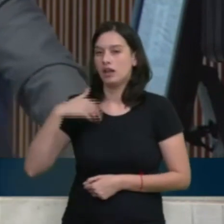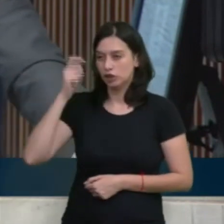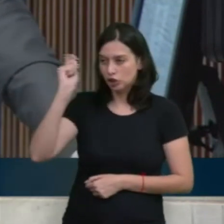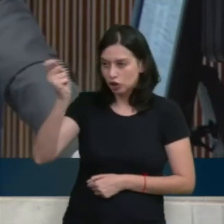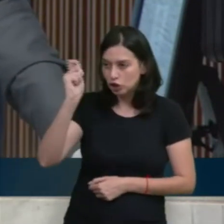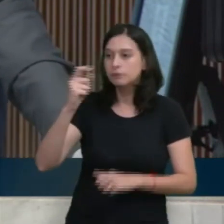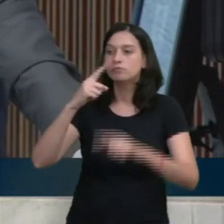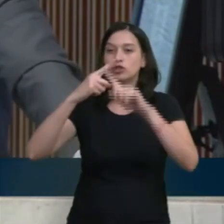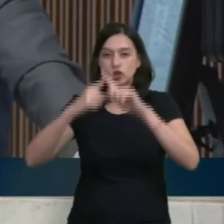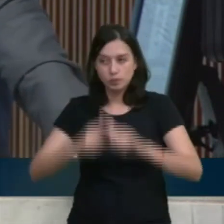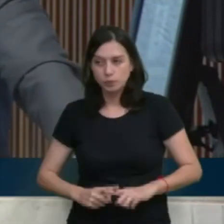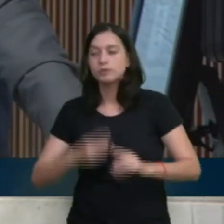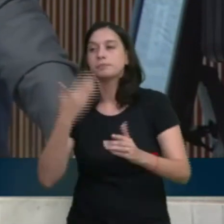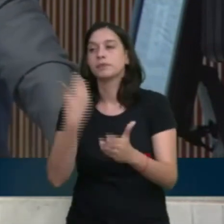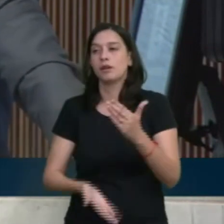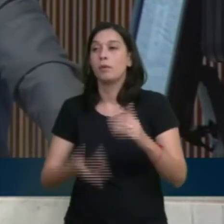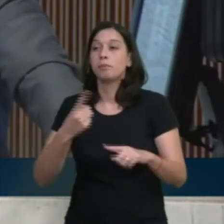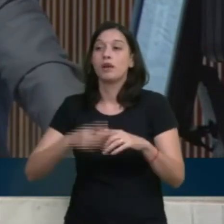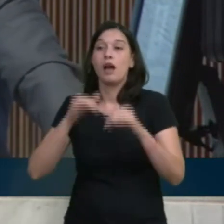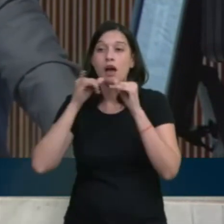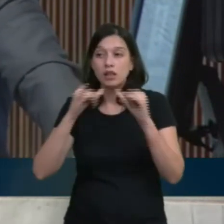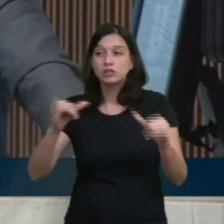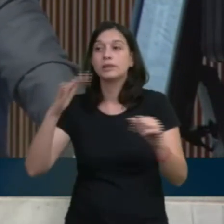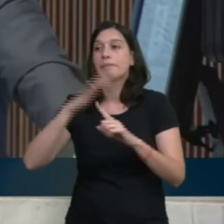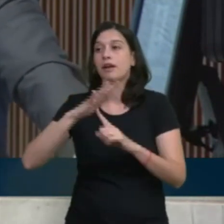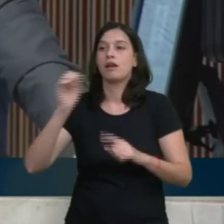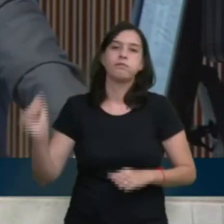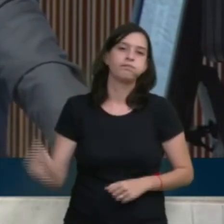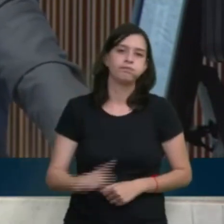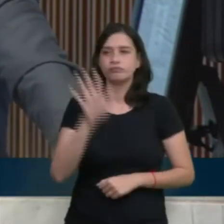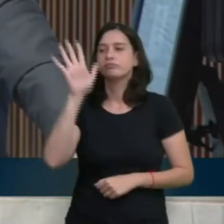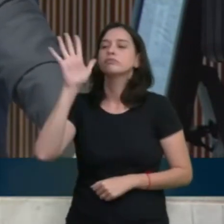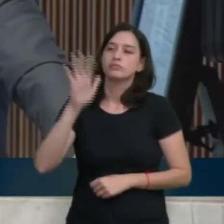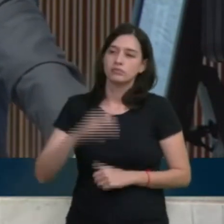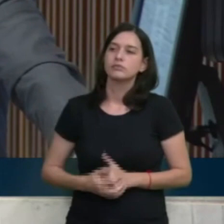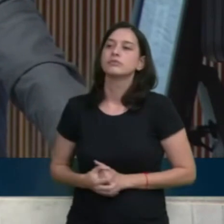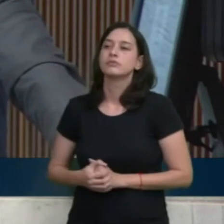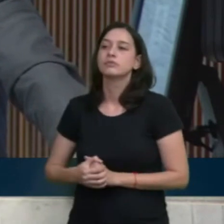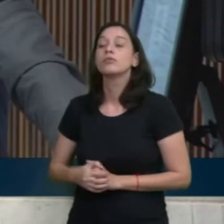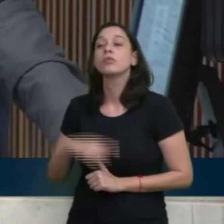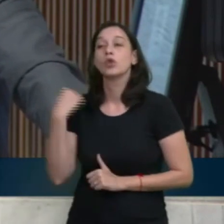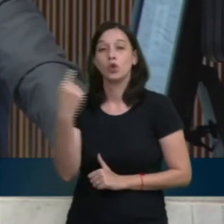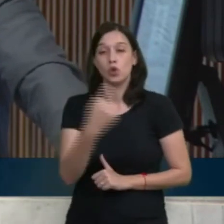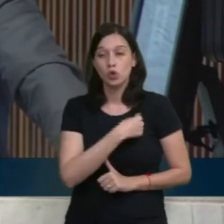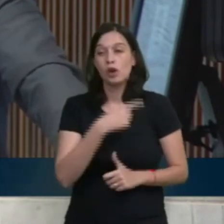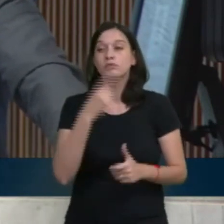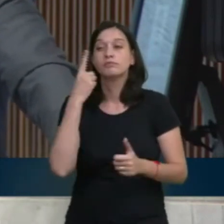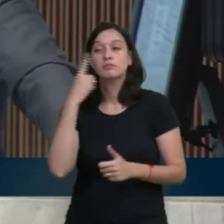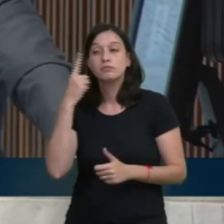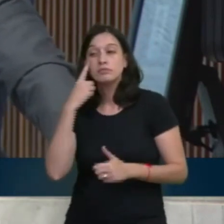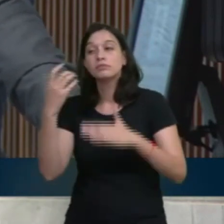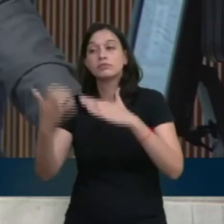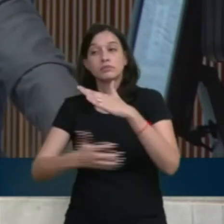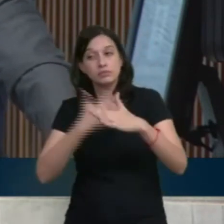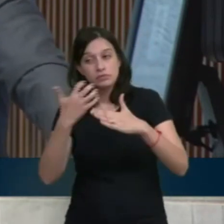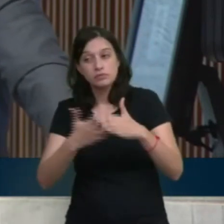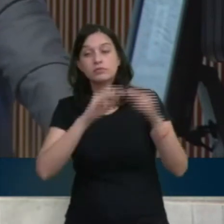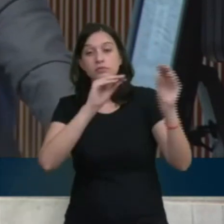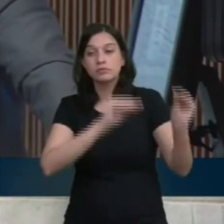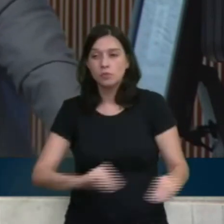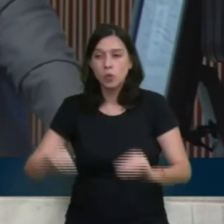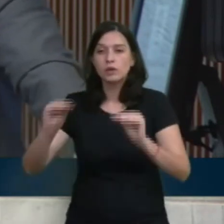preço da energia elétrica. Nós vamos ter ainda mais expulsão de empresas, de indústria de